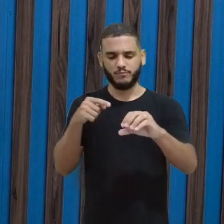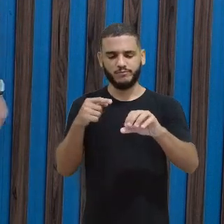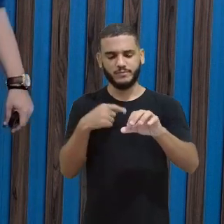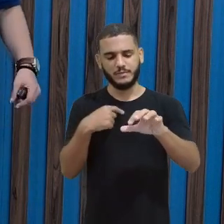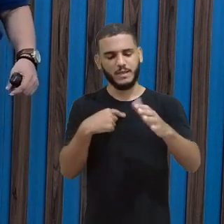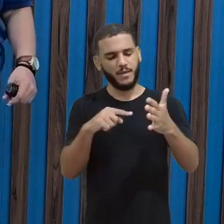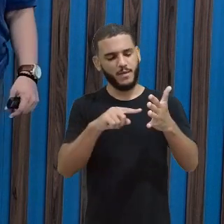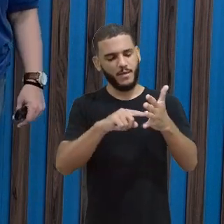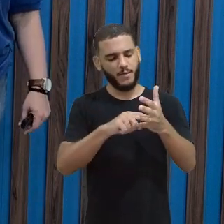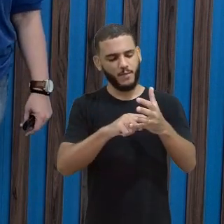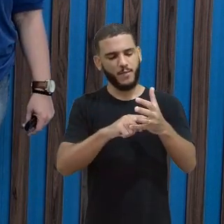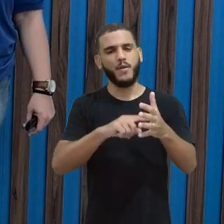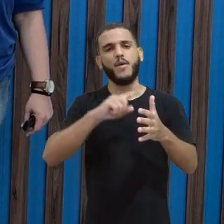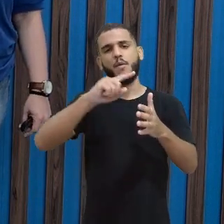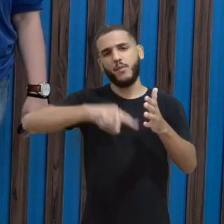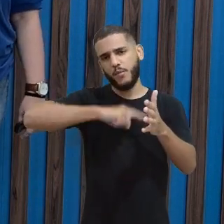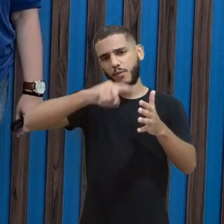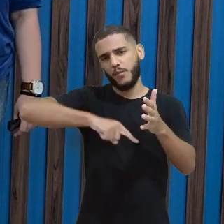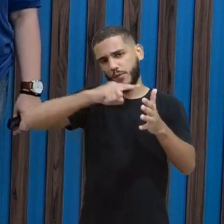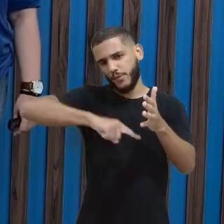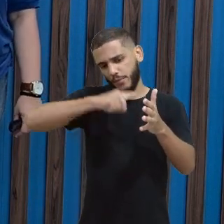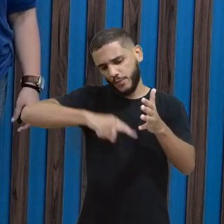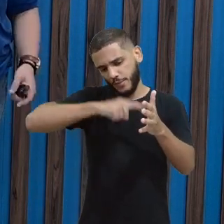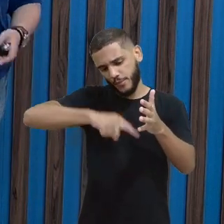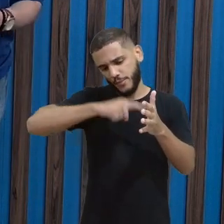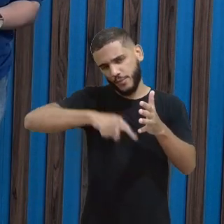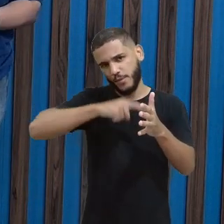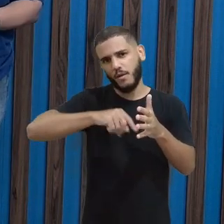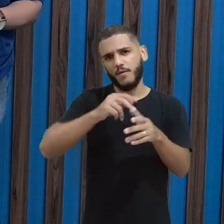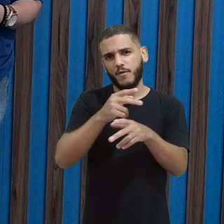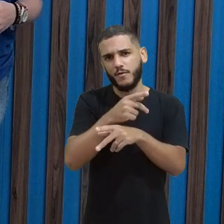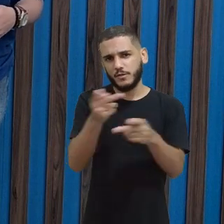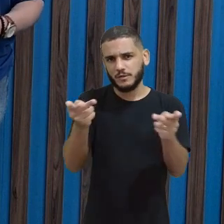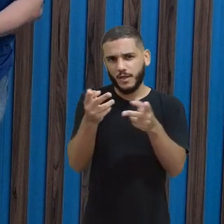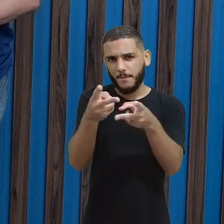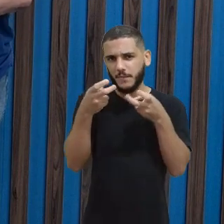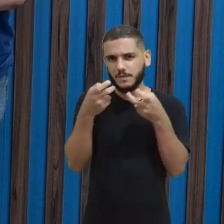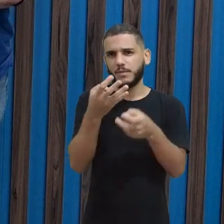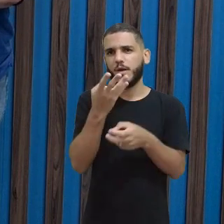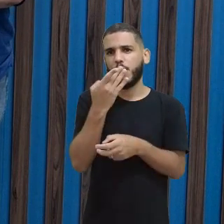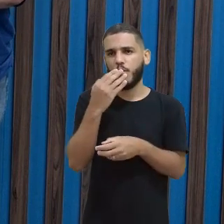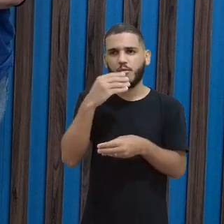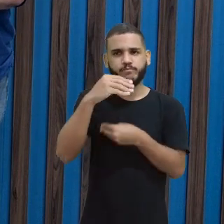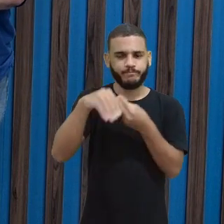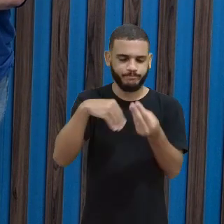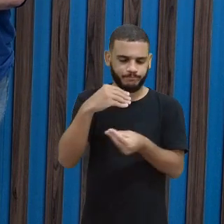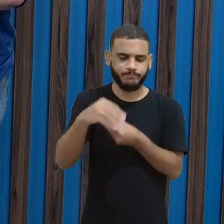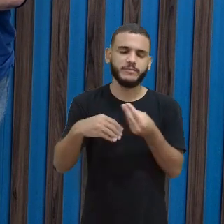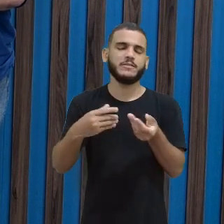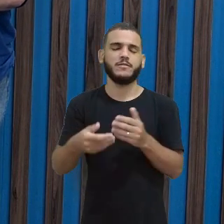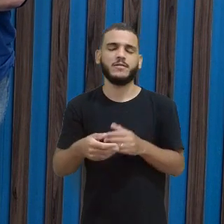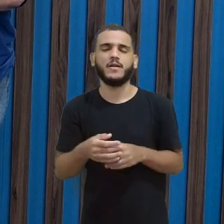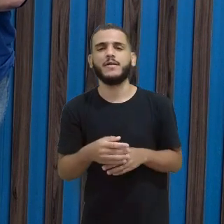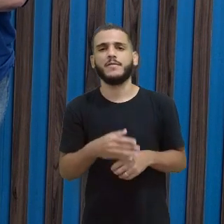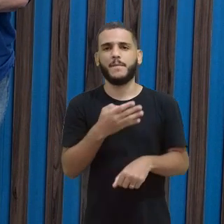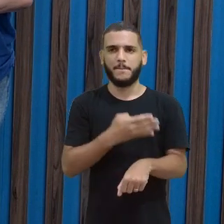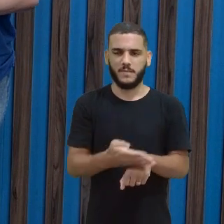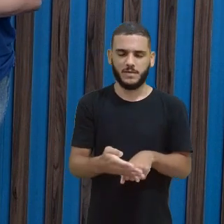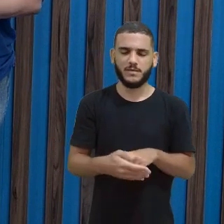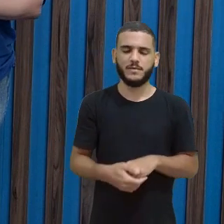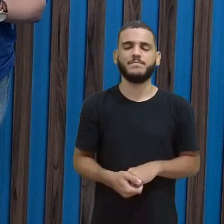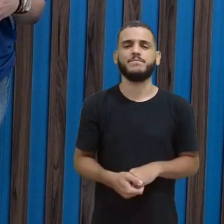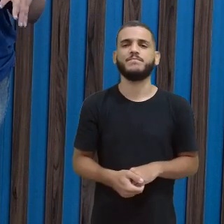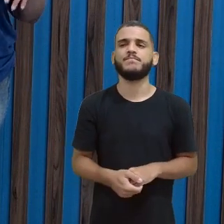Bota um palitinho e começa a girar esse disco colorido, que vocês vão enxergar as cores misturadas aí, como branco, tá certo?